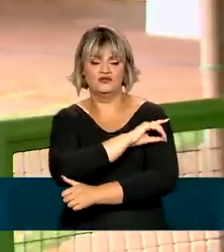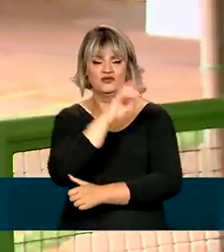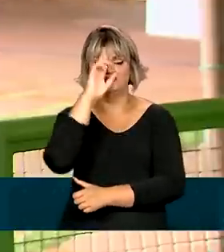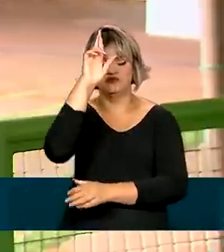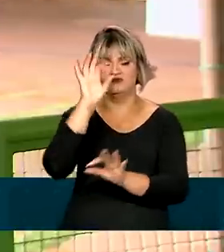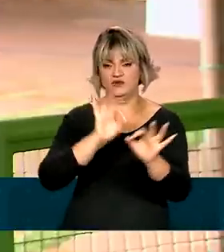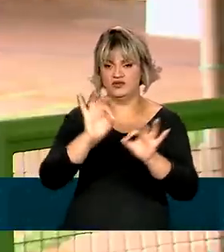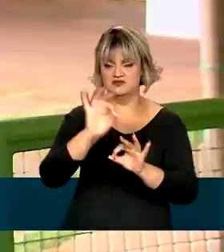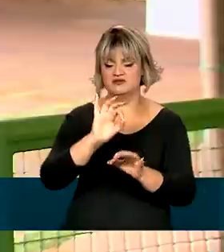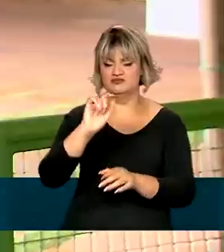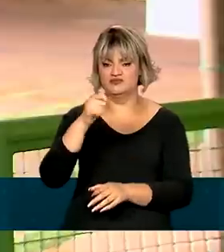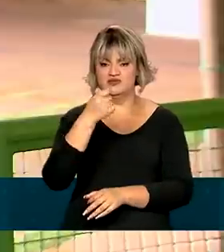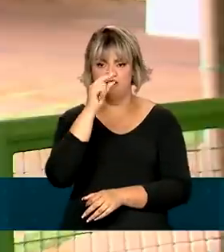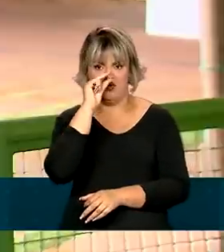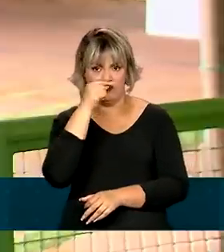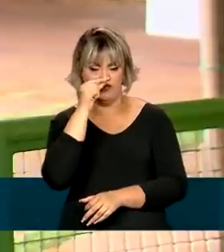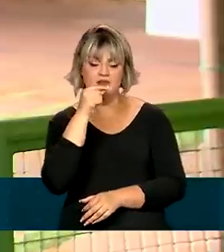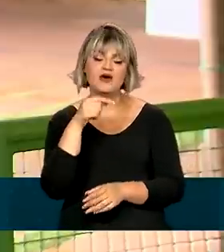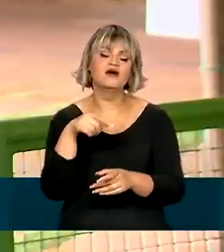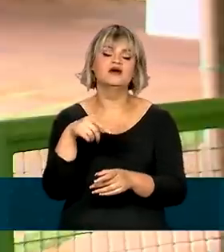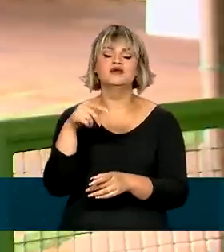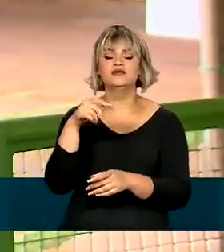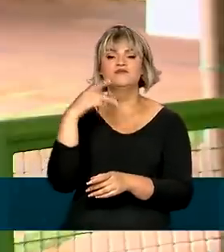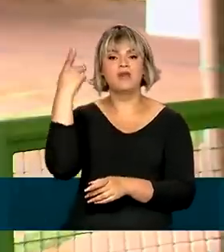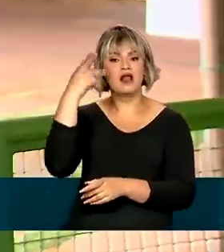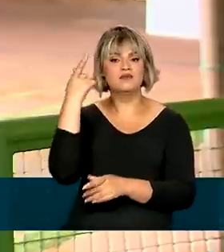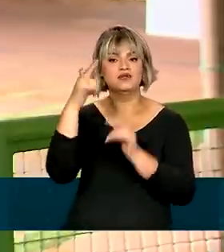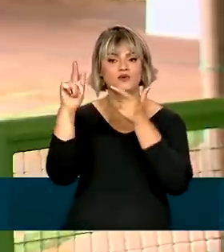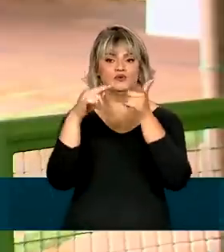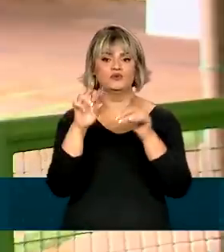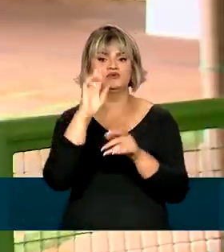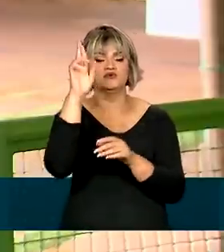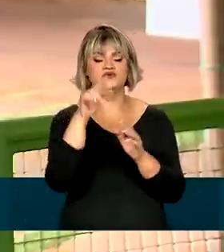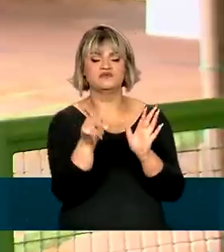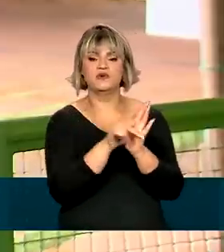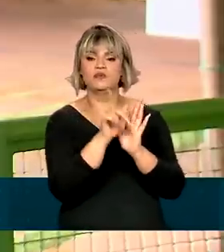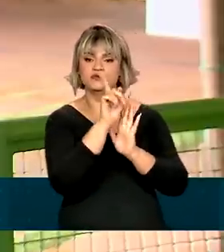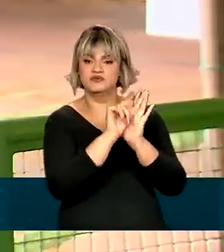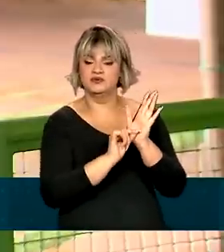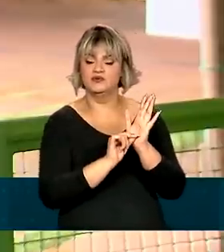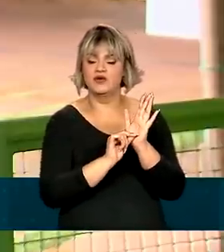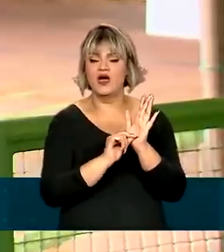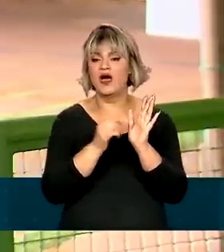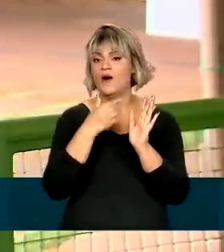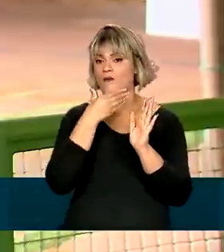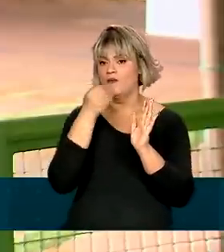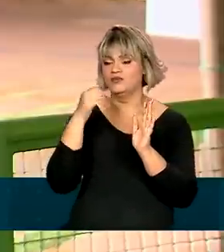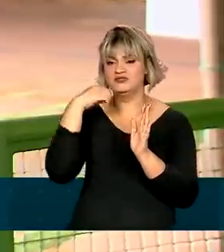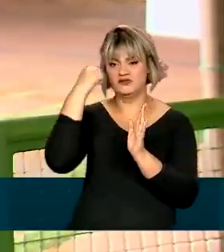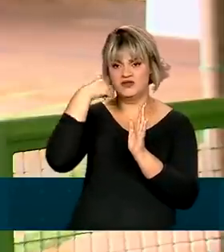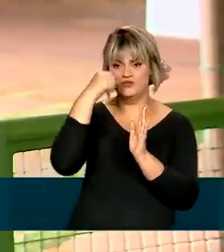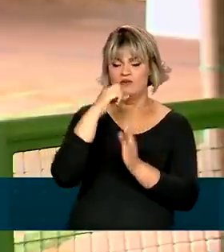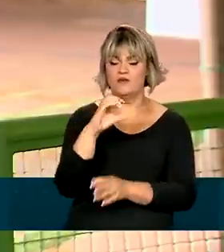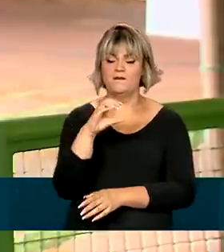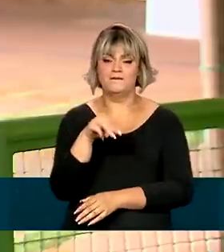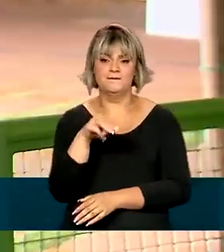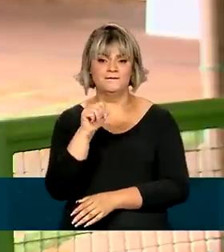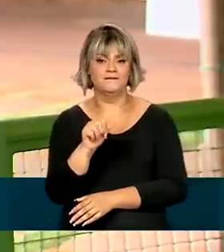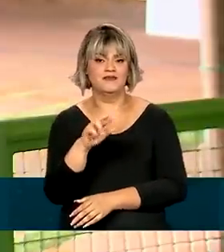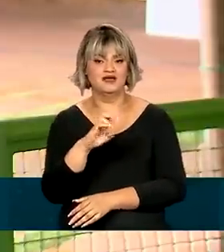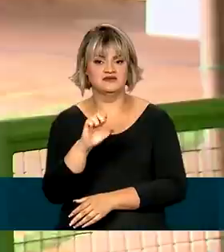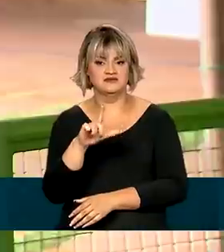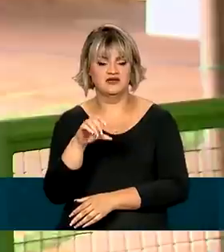Geraldo Alckmin, e parlamentares da Comissão Mista de Orçamento. O relator do orçamento, o senador Marcelo Castro, disse que a